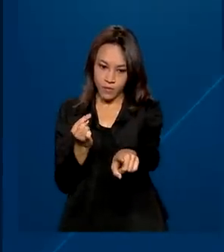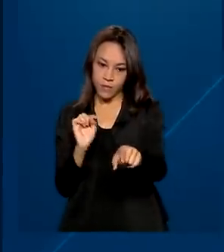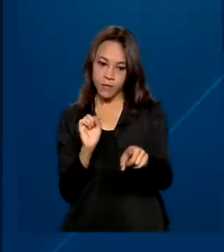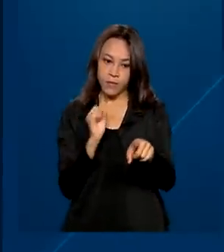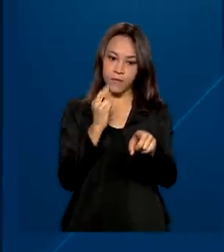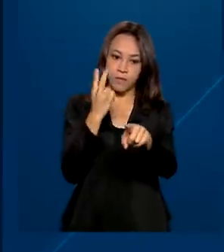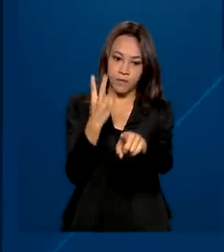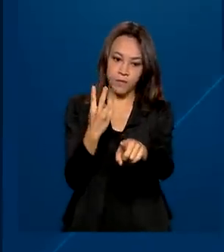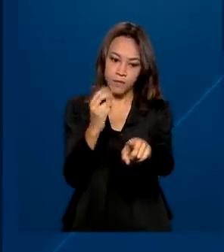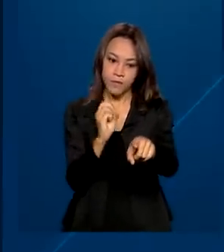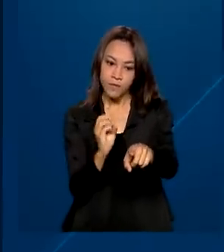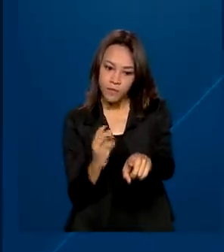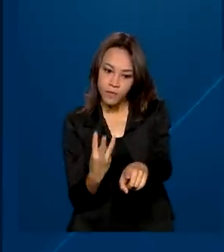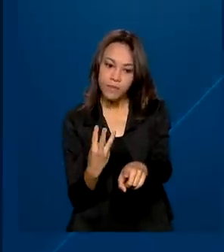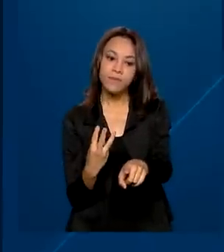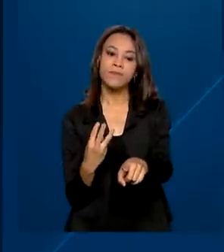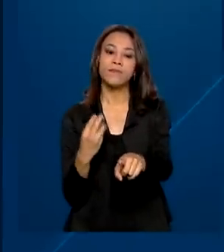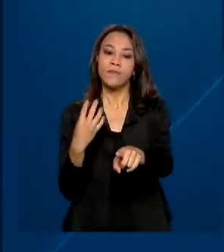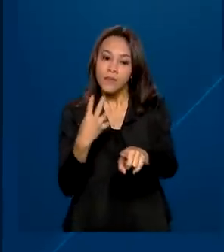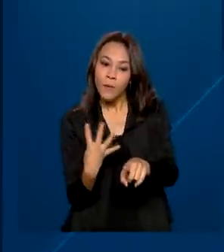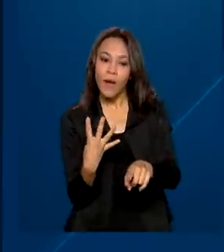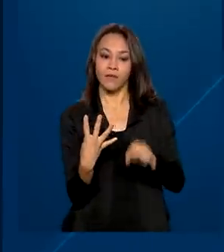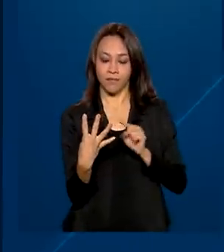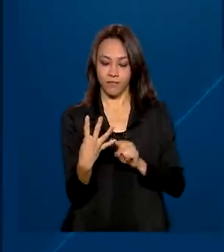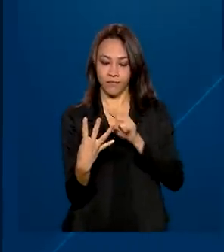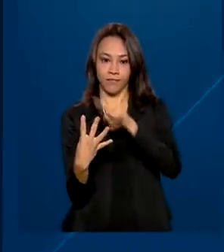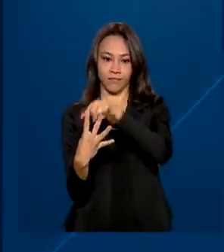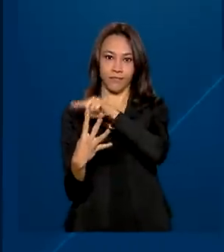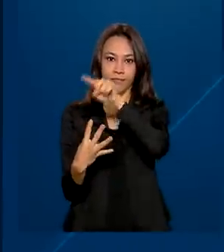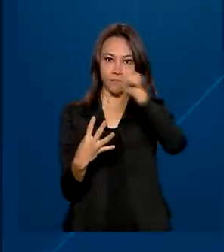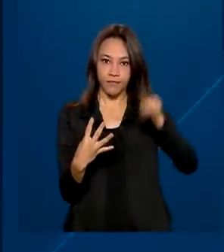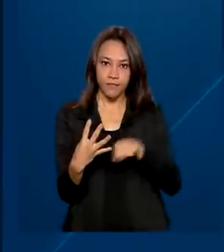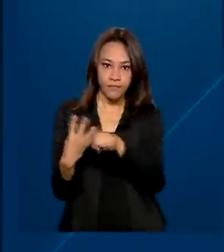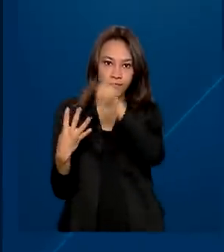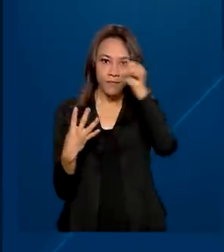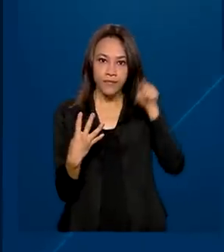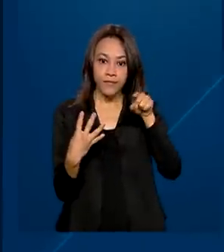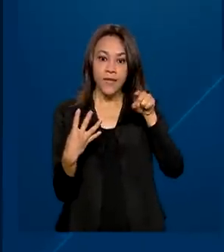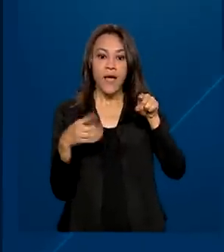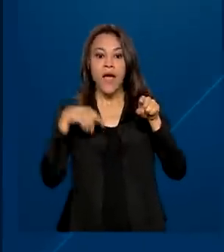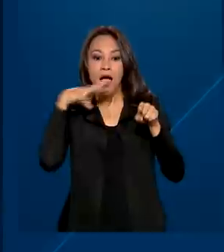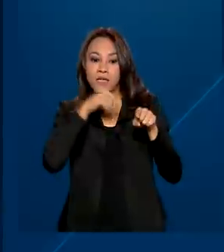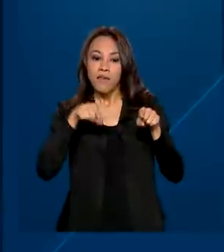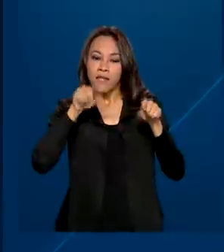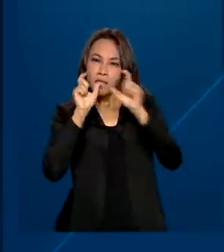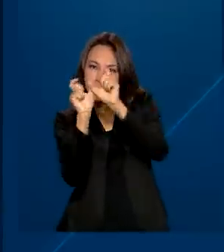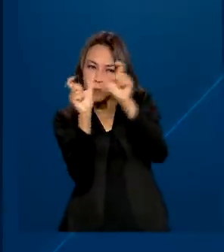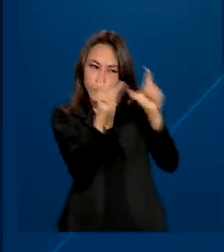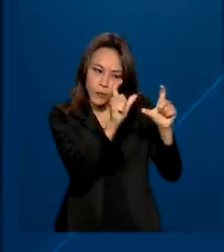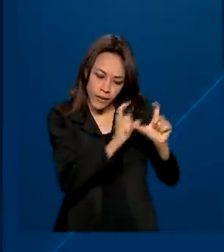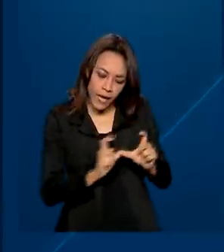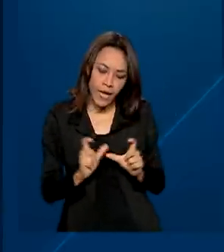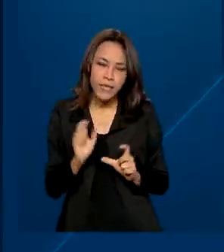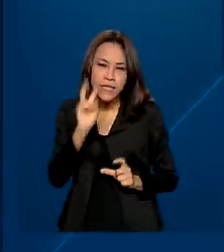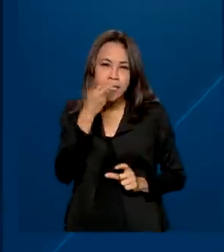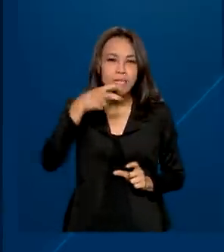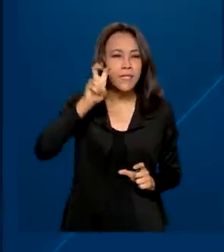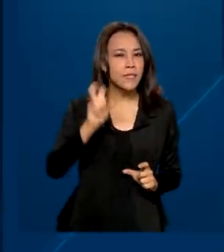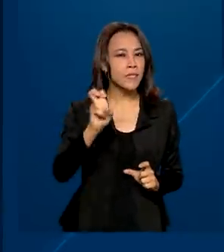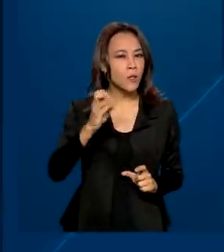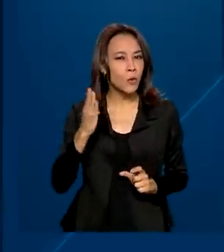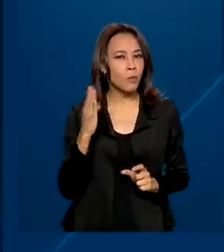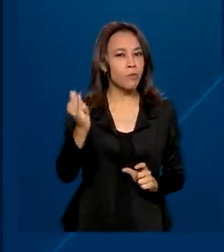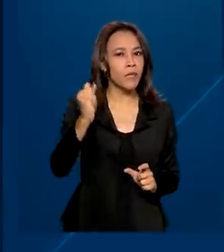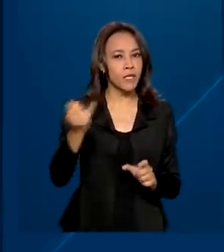Búzios, Atapu e Sépia. Estimava-se que nessas áreas existiam 5 bilhões de